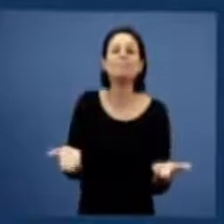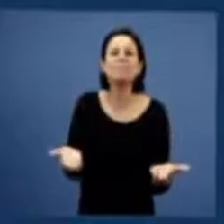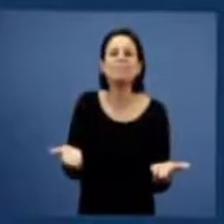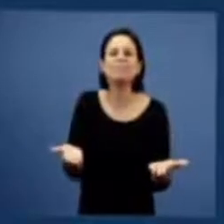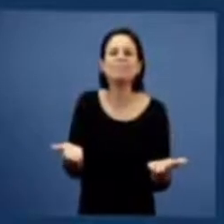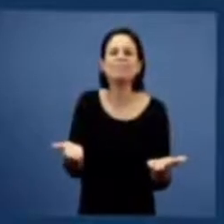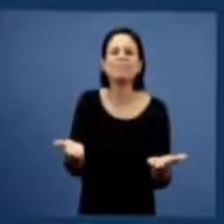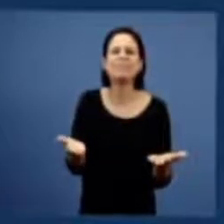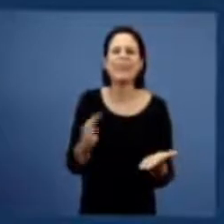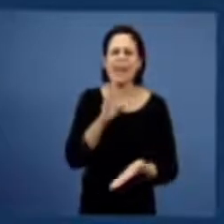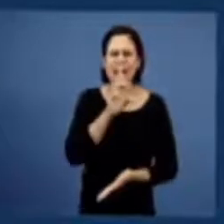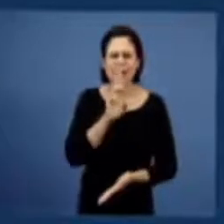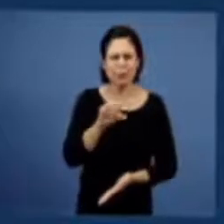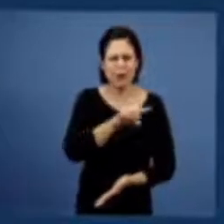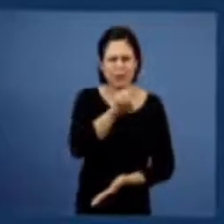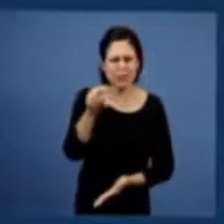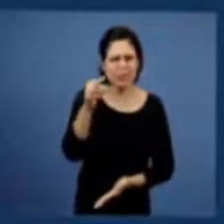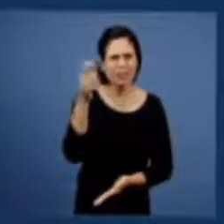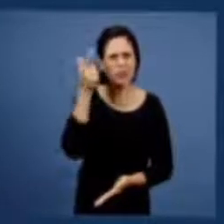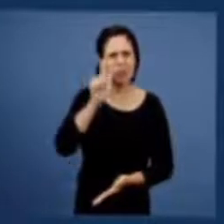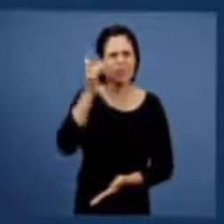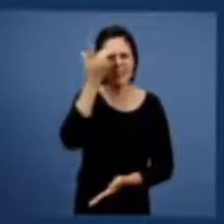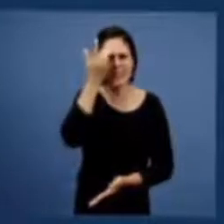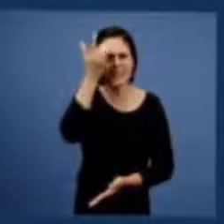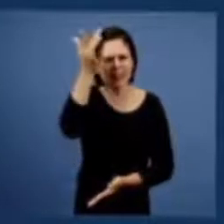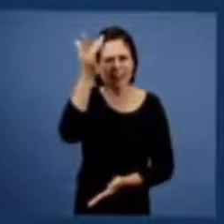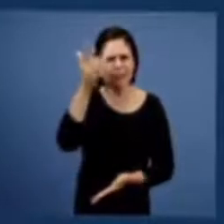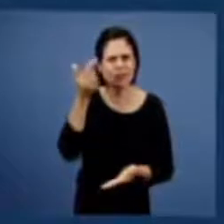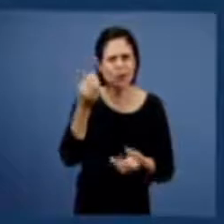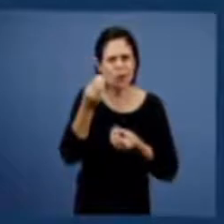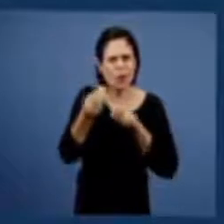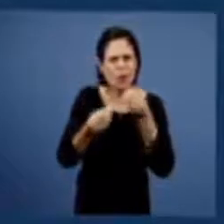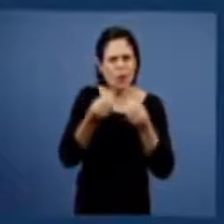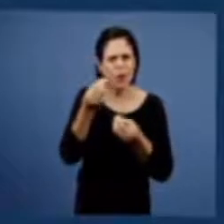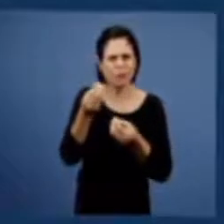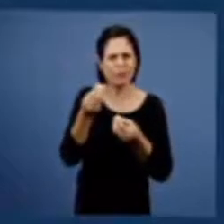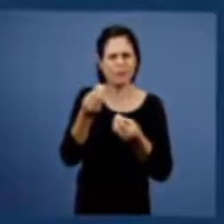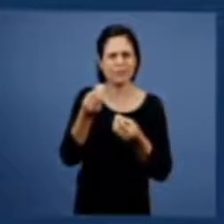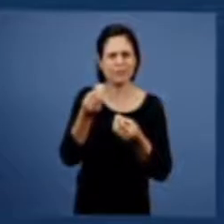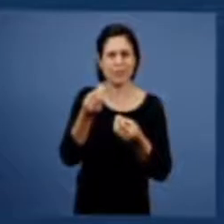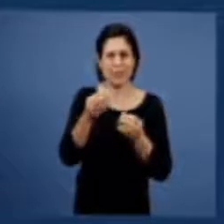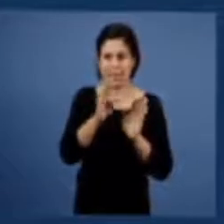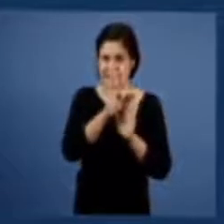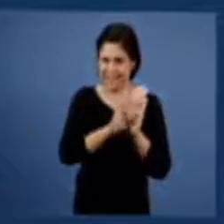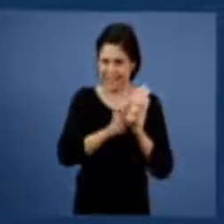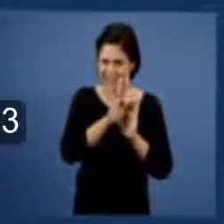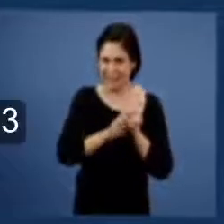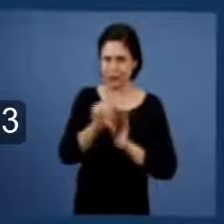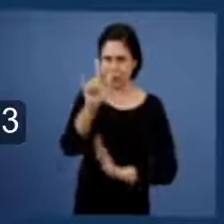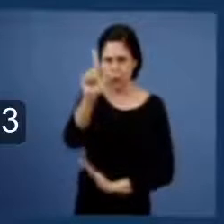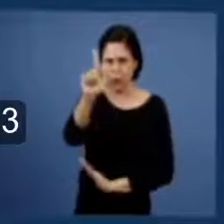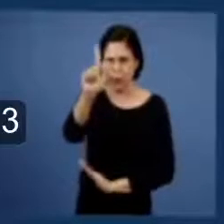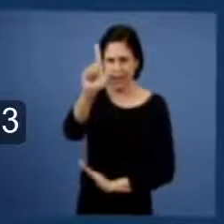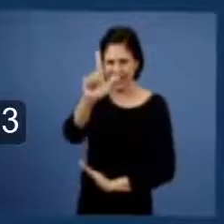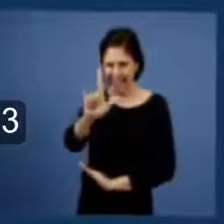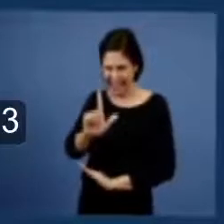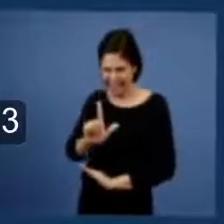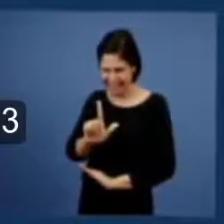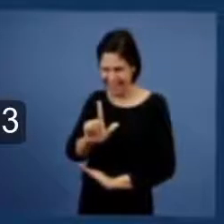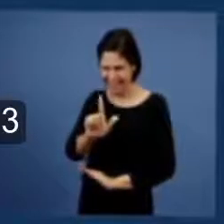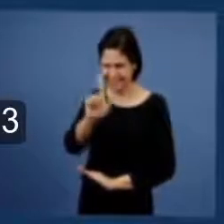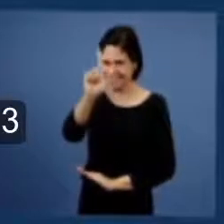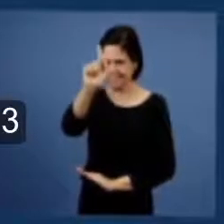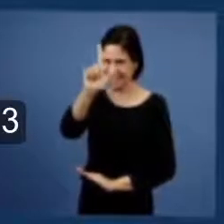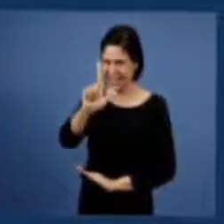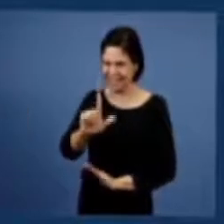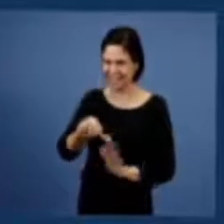para facilitar aos irmãos ela vai ser buscada busque a resposta no texto de Gálatas os irmãos vão abrir a